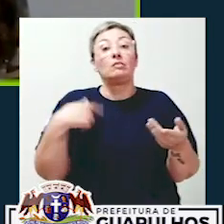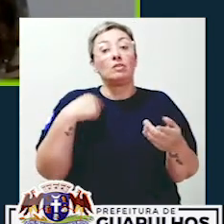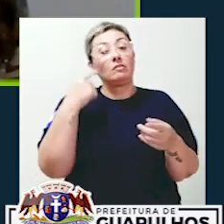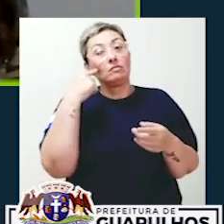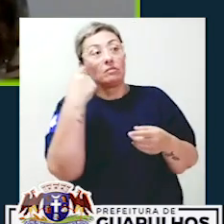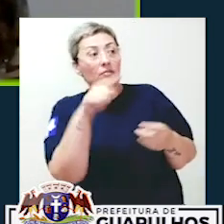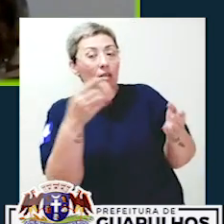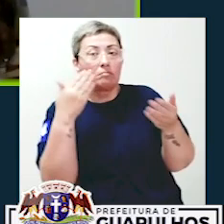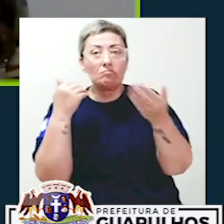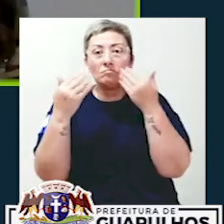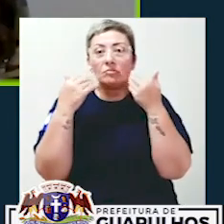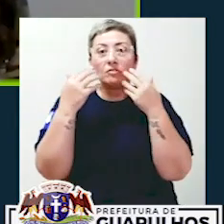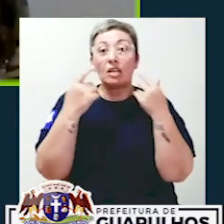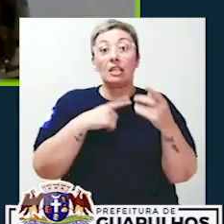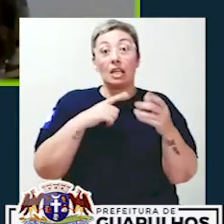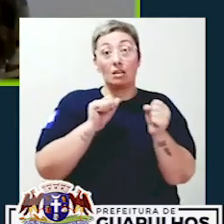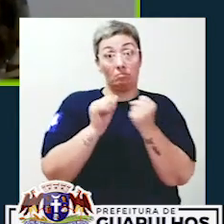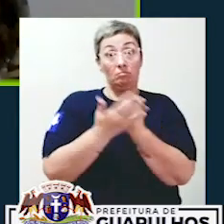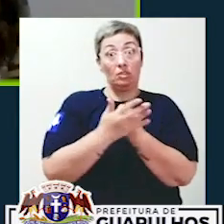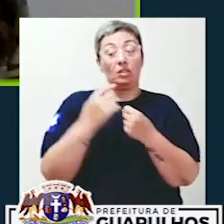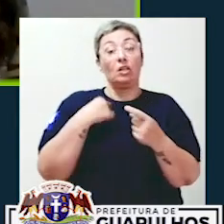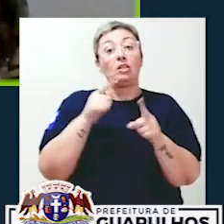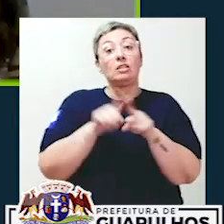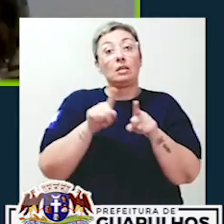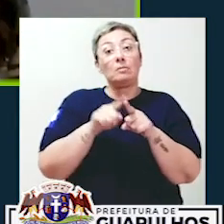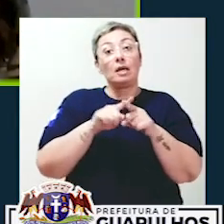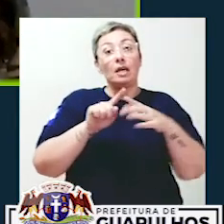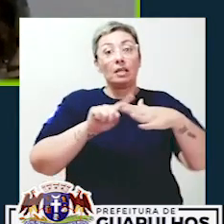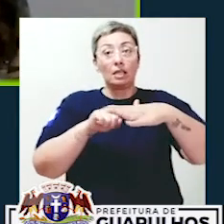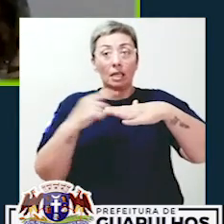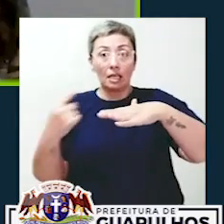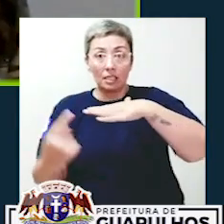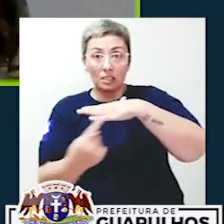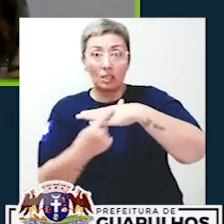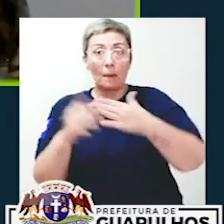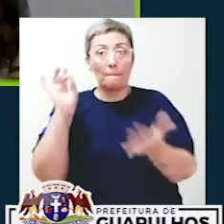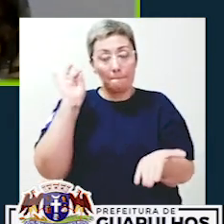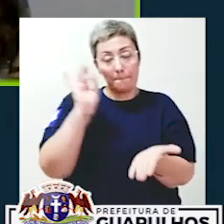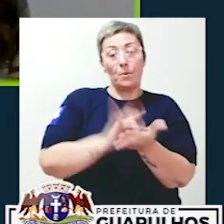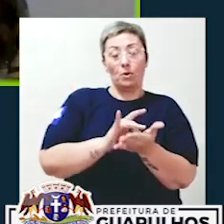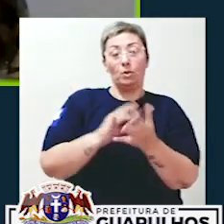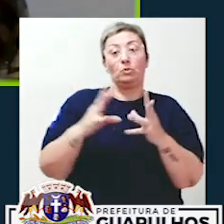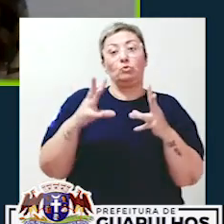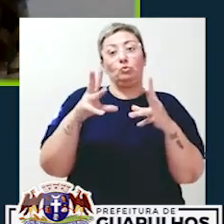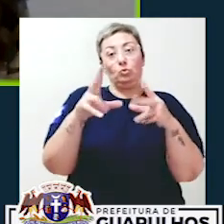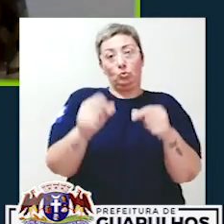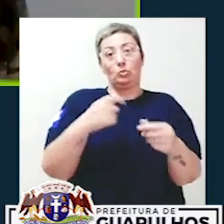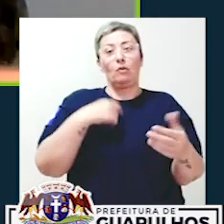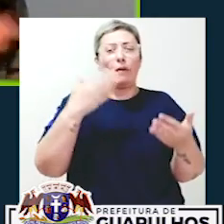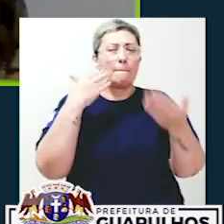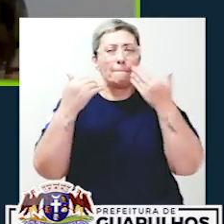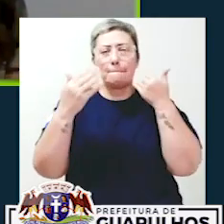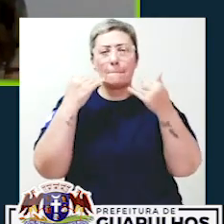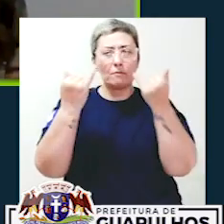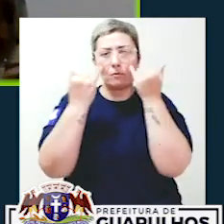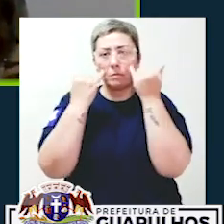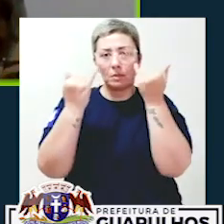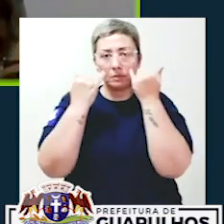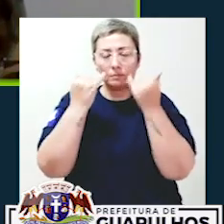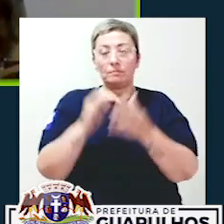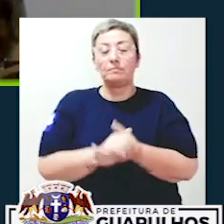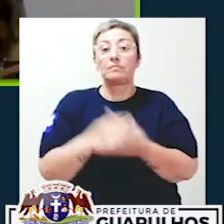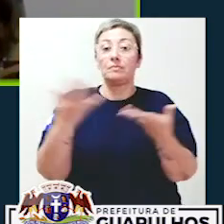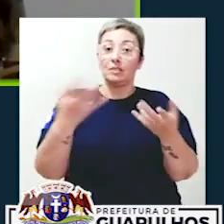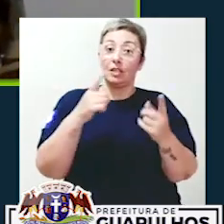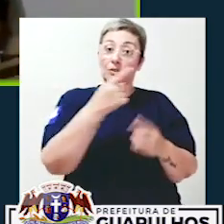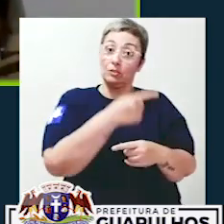.gov.br barra coronavírus e siga, né, as páginas e oficiais da Prefeitura nas redes sociais para ficar sabendo de tudo